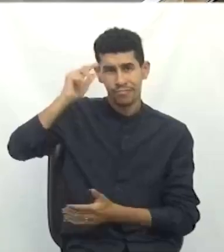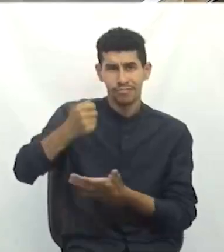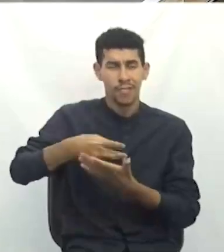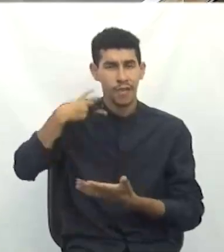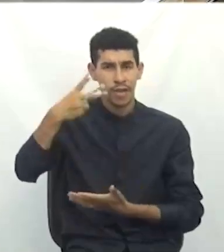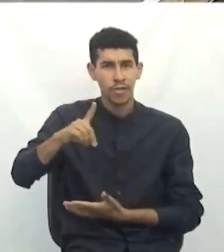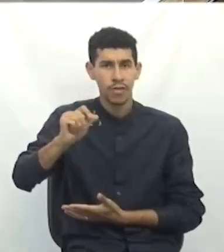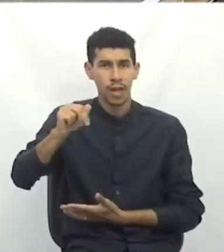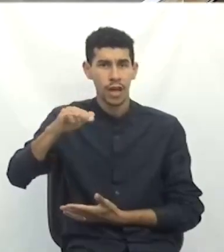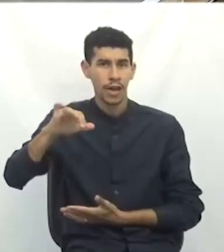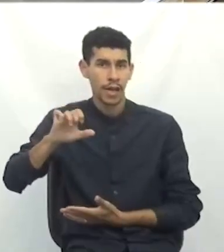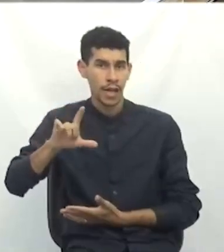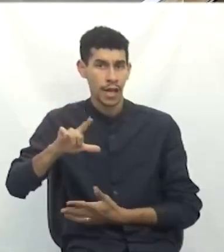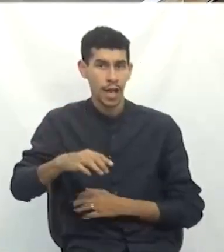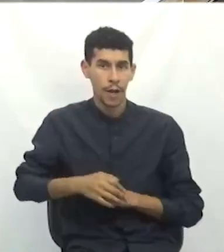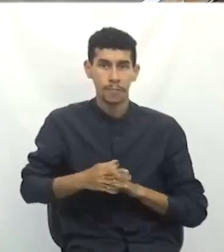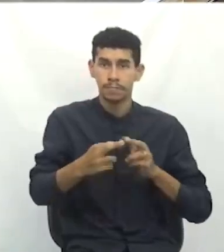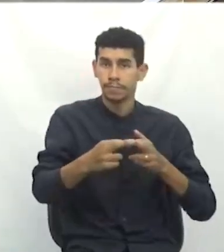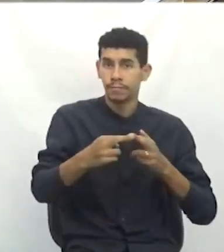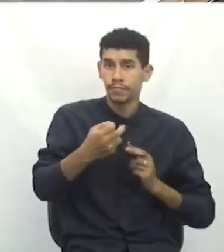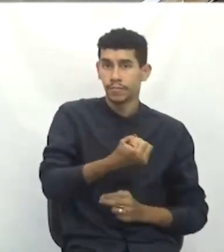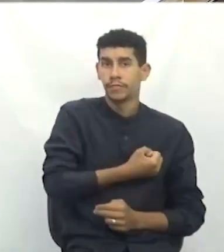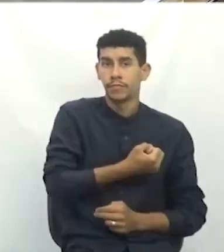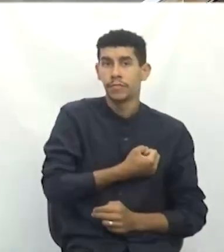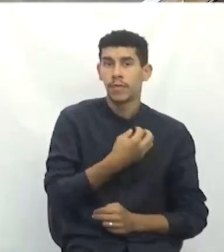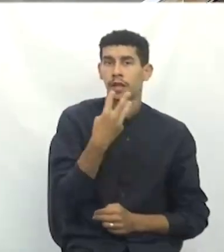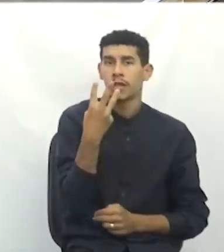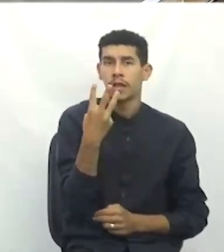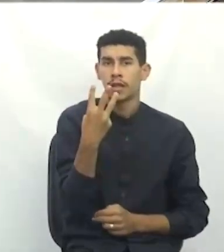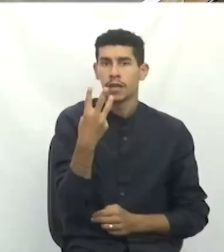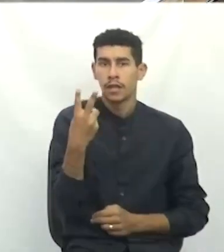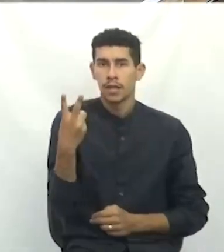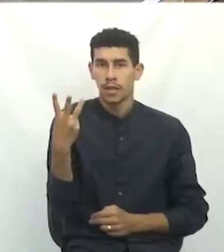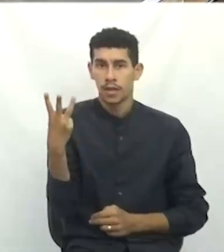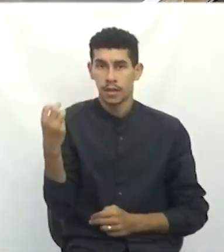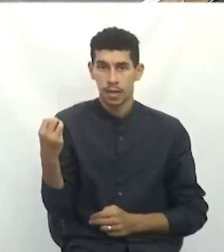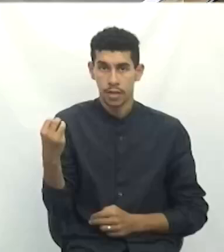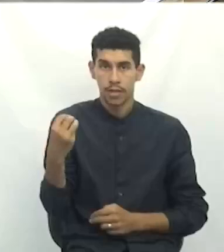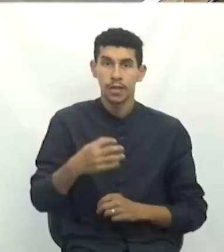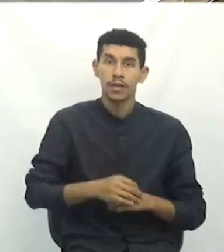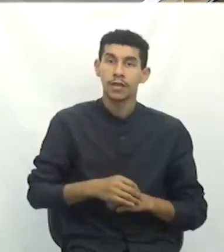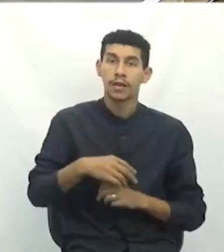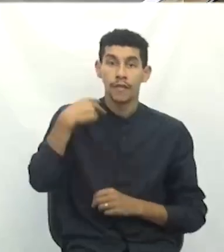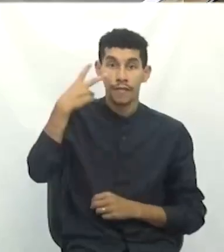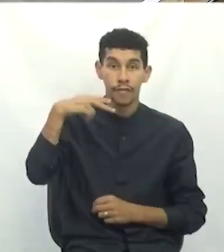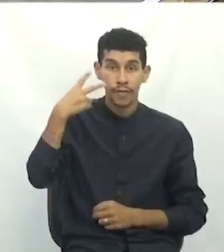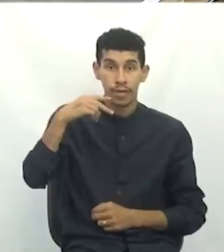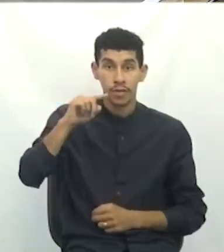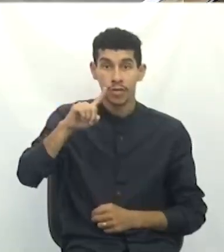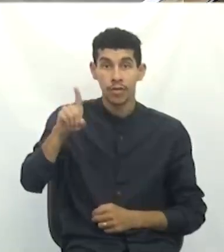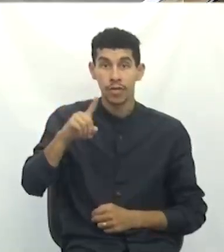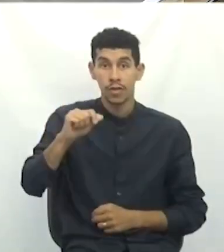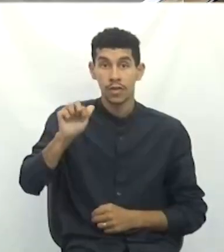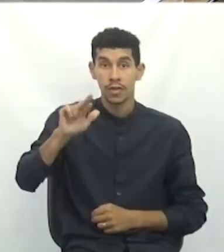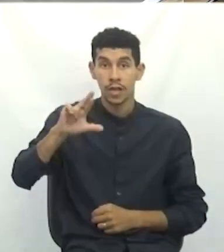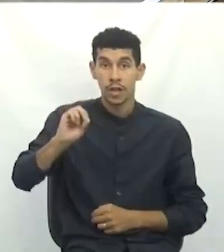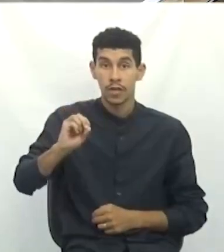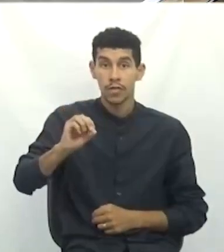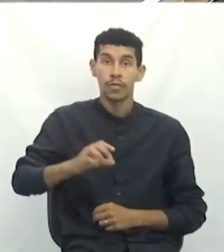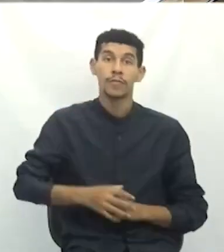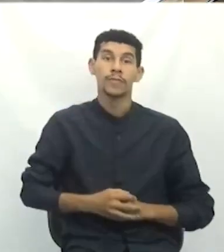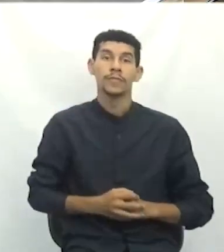Frederico Antunes. Requerimento número 330, de autoria do vereador Zairo José Casagrande.